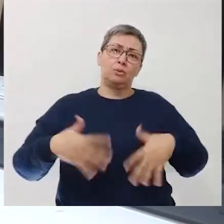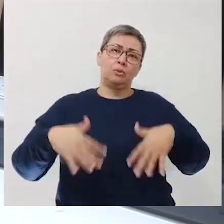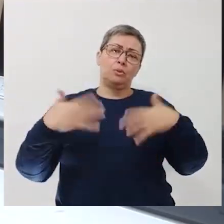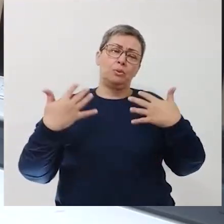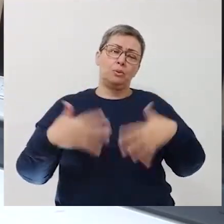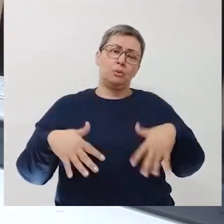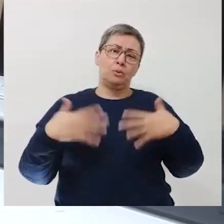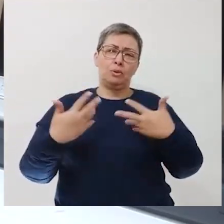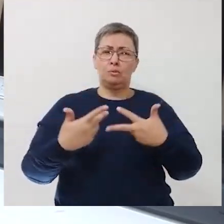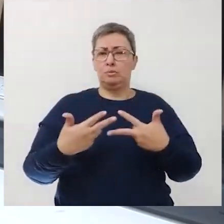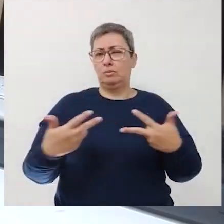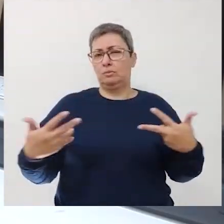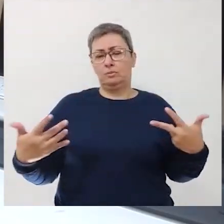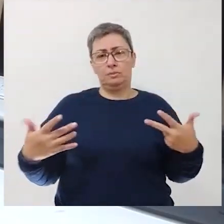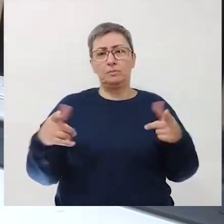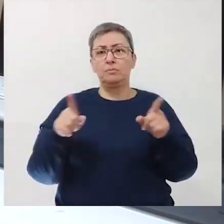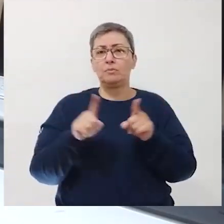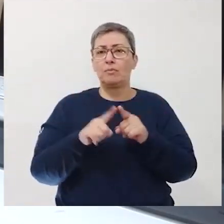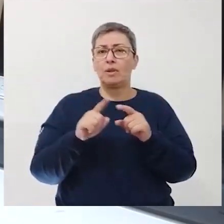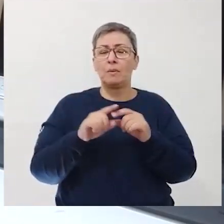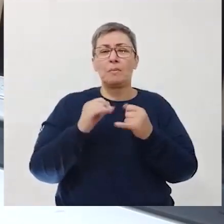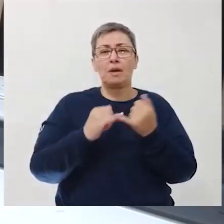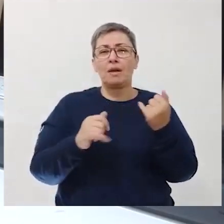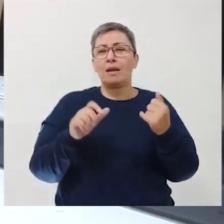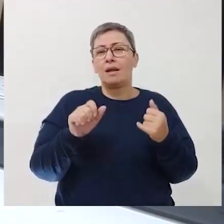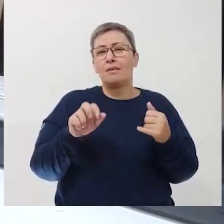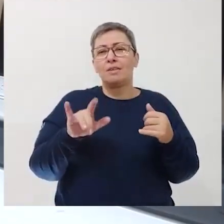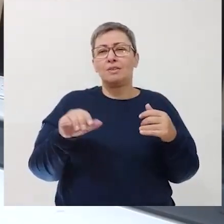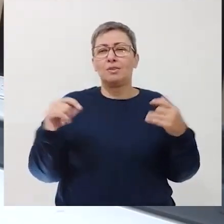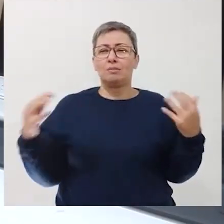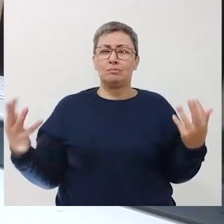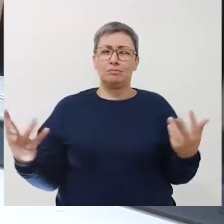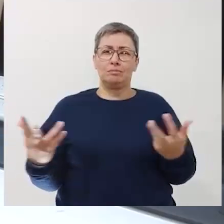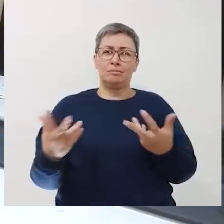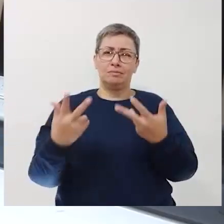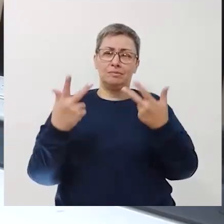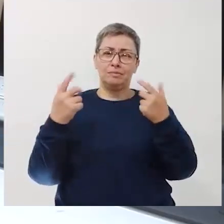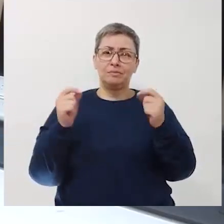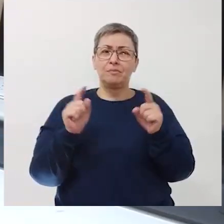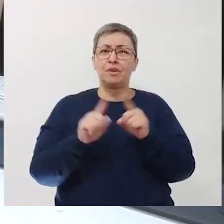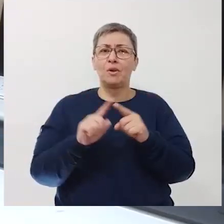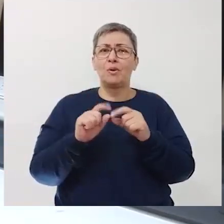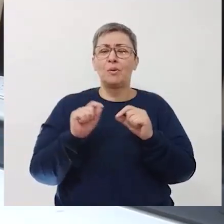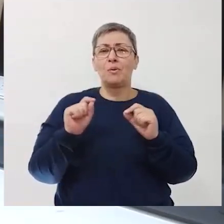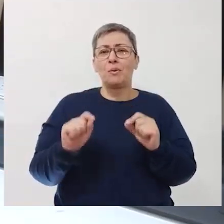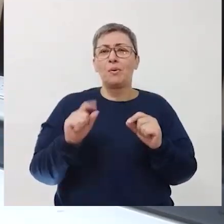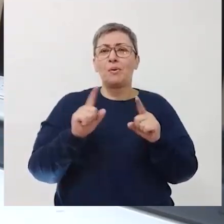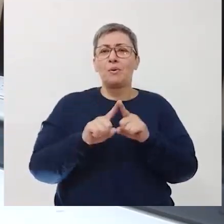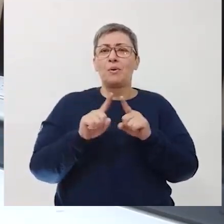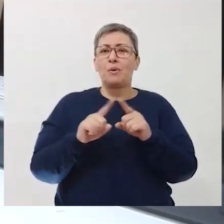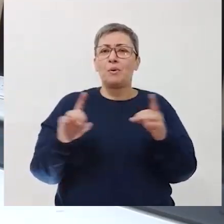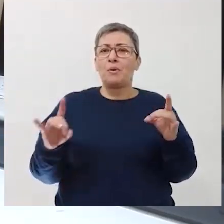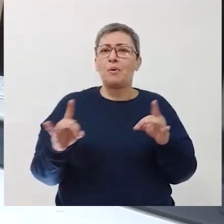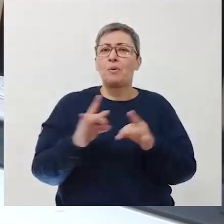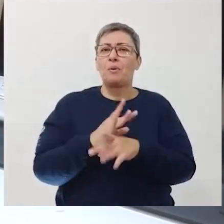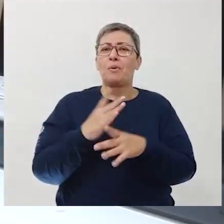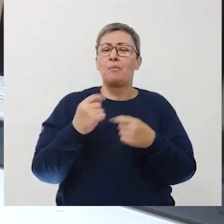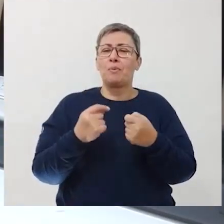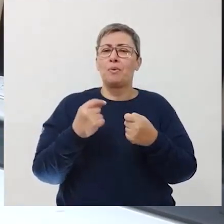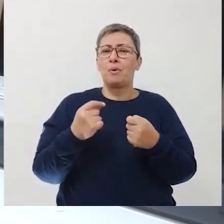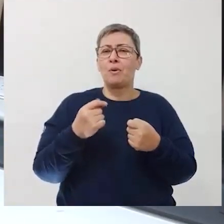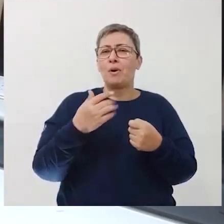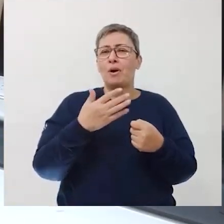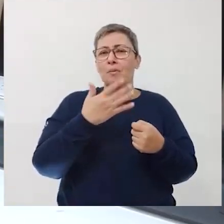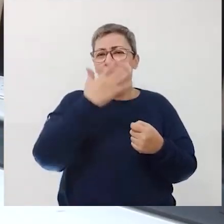grandeza, uma aventura magistral, levada a cabo por grandes